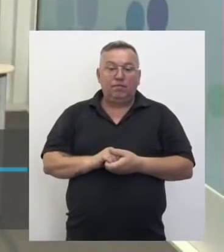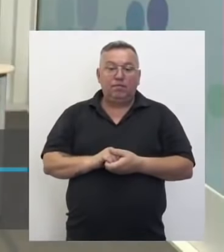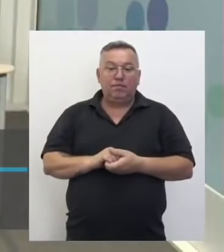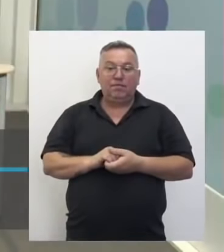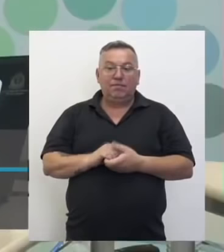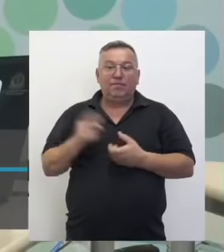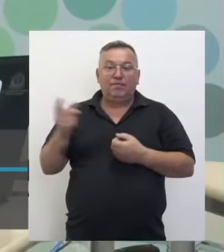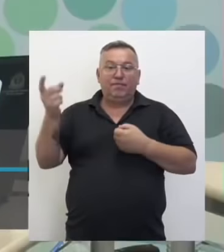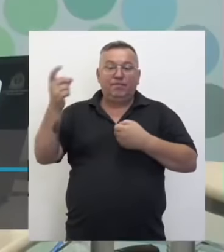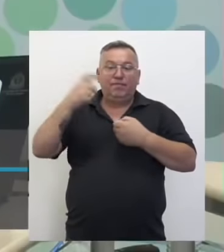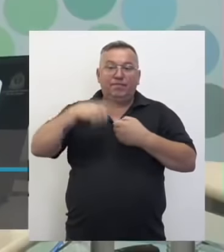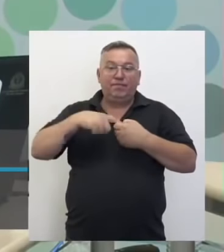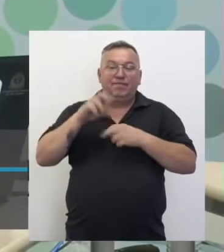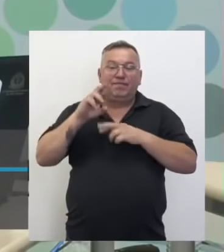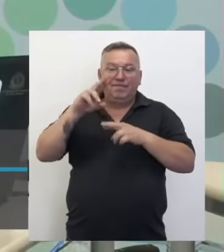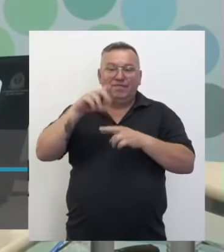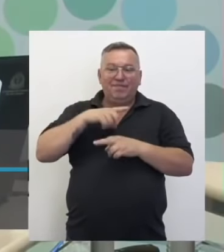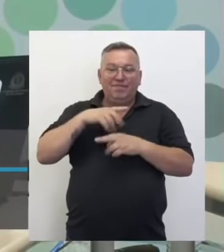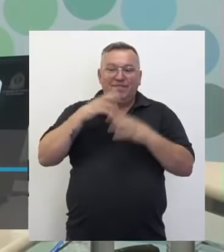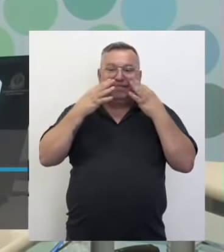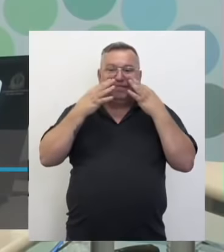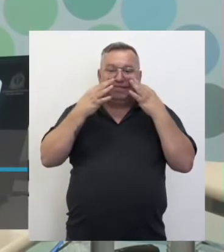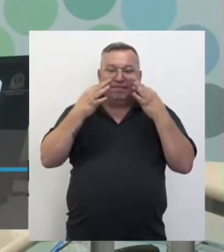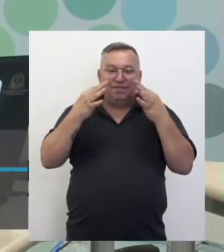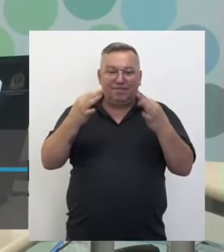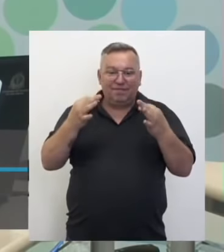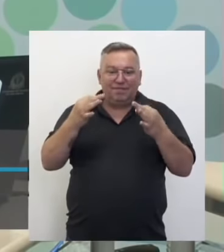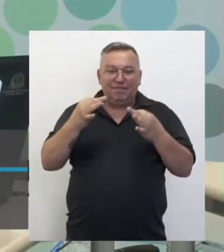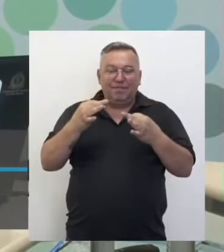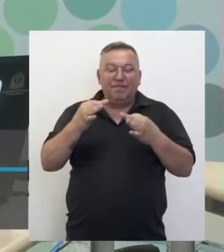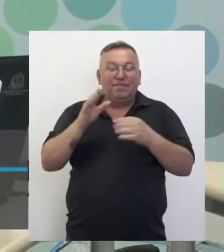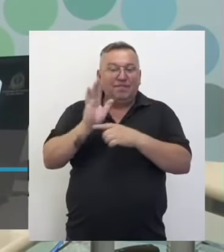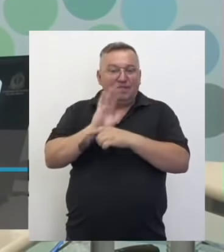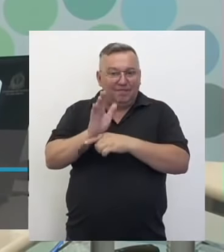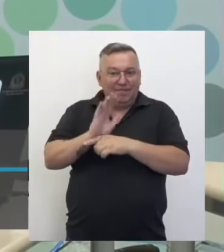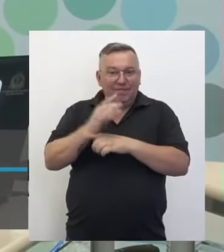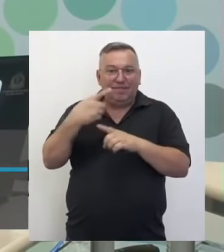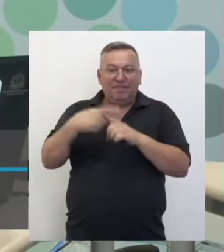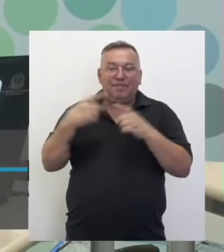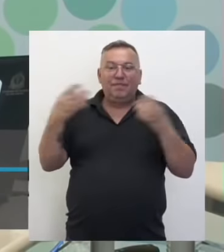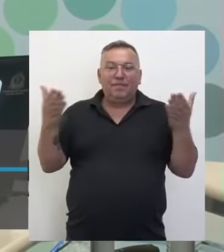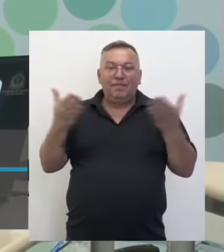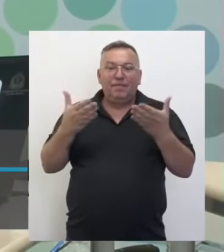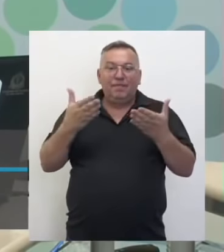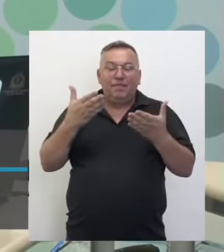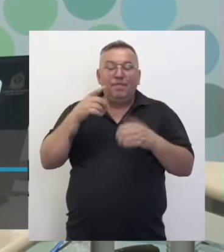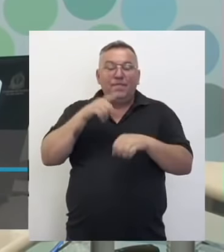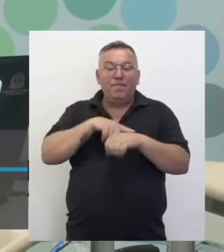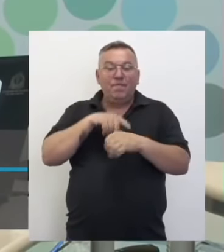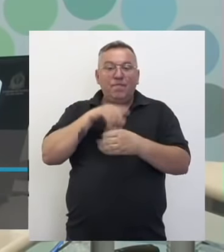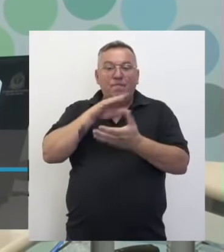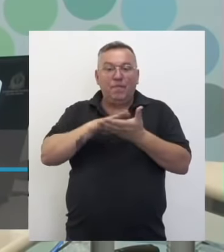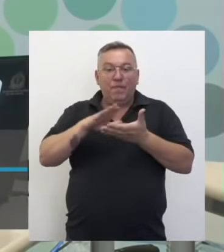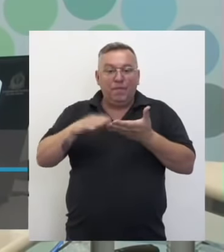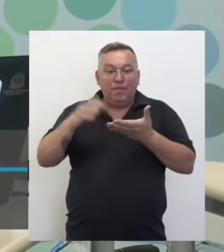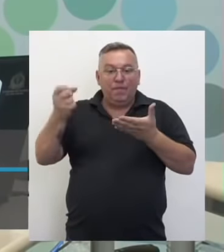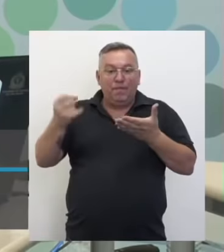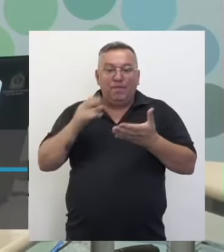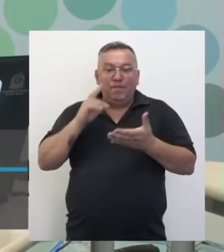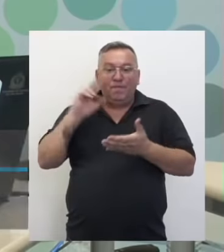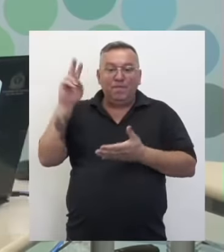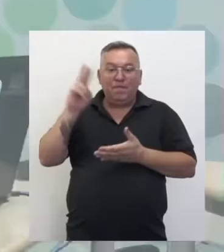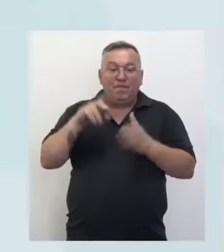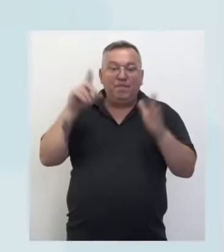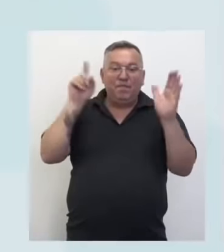Voltamos, espero que vocês tenham prestado bastante atenção no vídeo, porque agora é a hora da nossa interação pelo chat. Dá uma